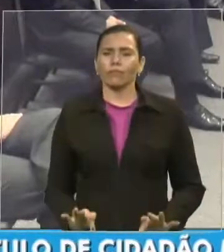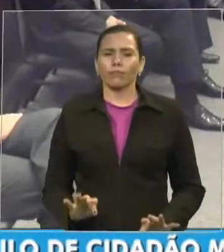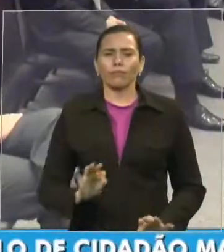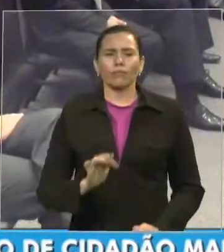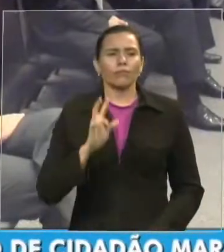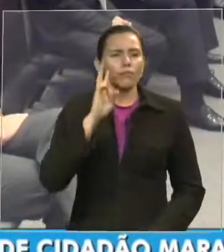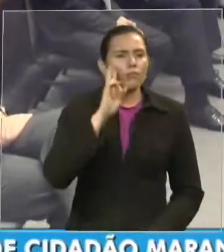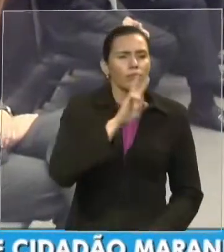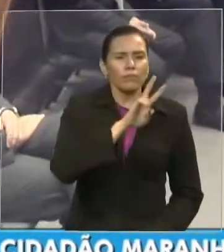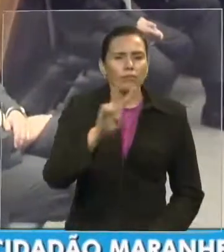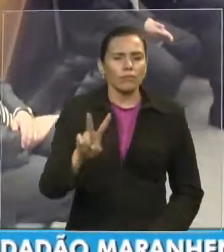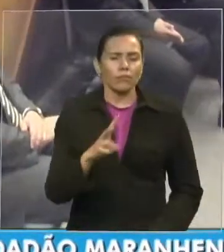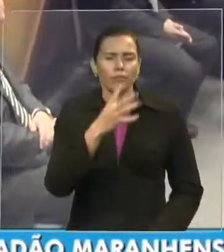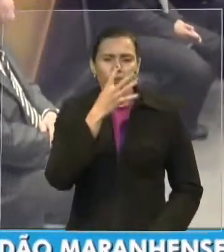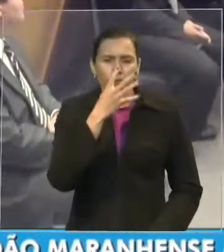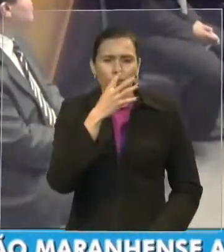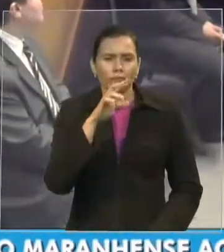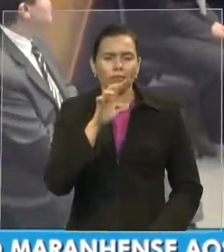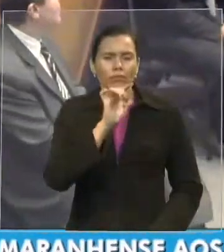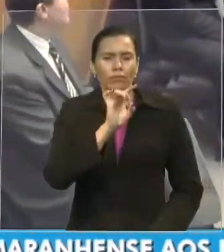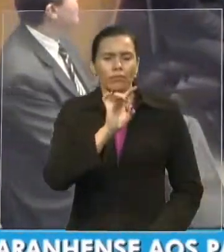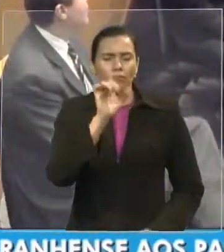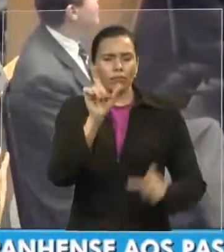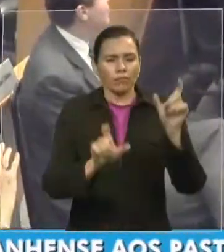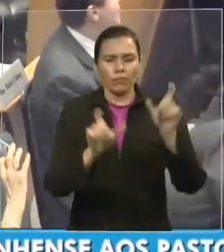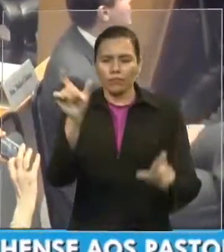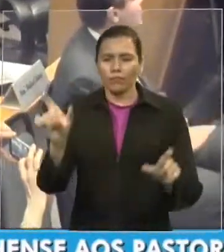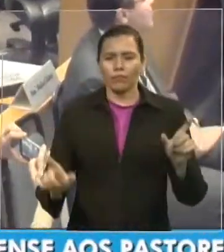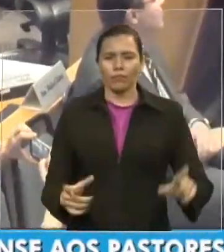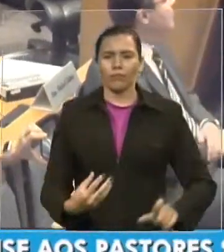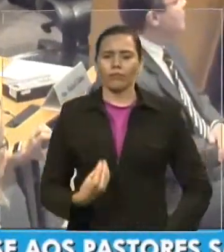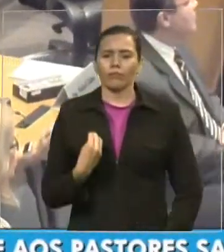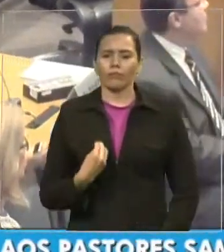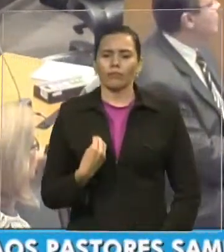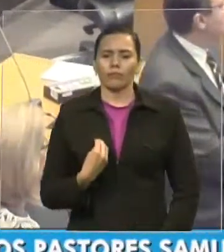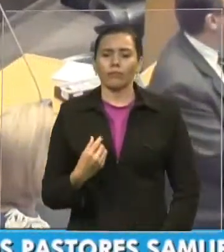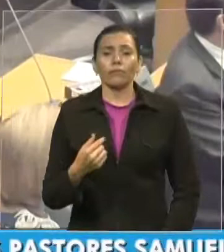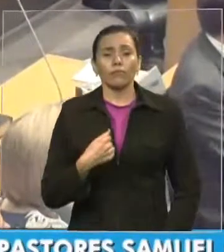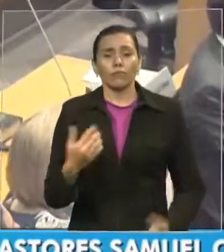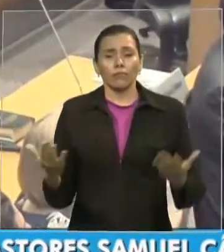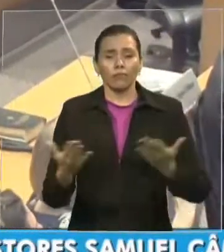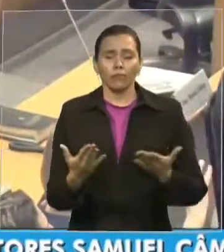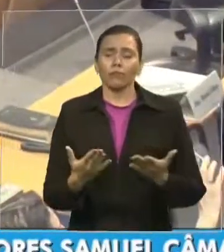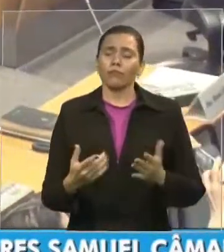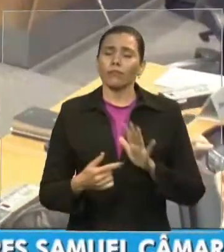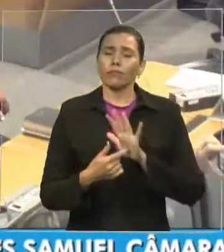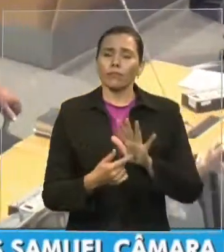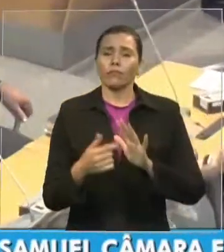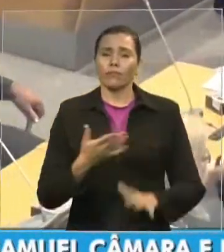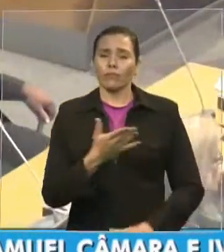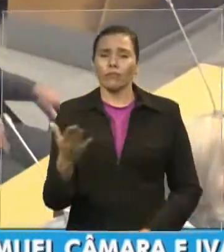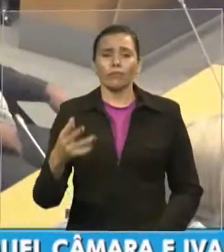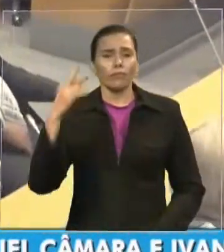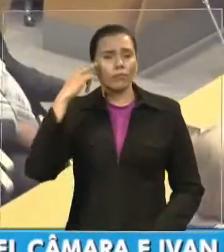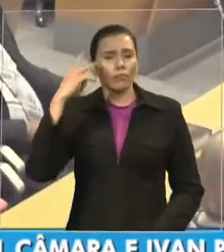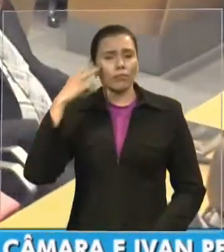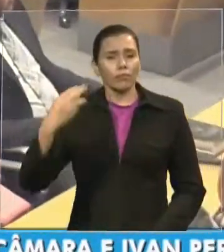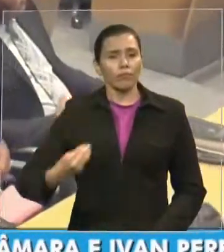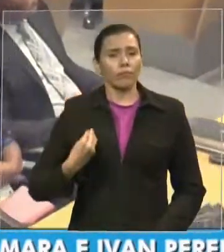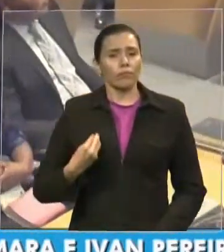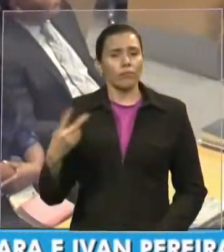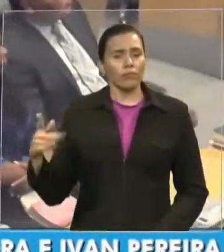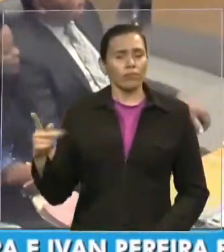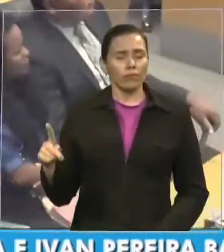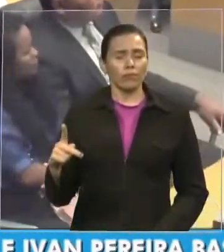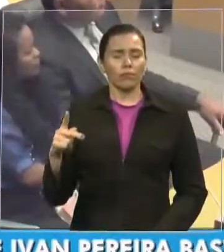e por apresentar aqui a história do pastor Samuel e também do pastor Ivan